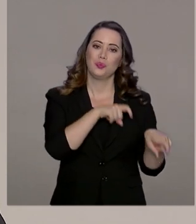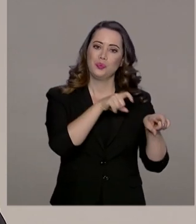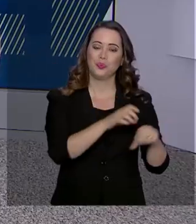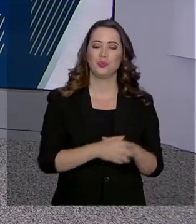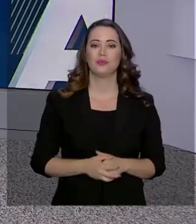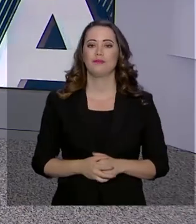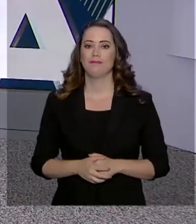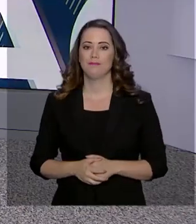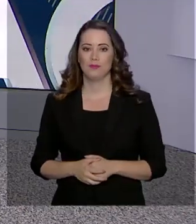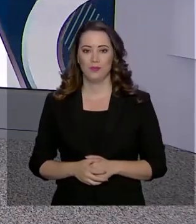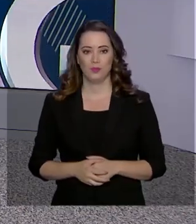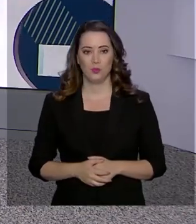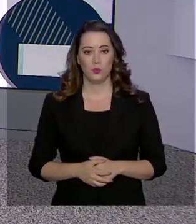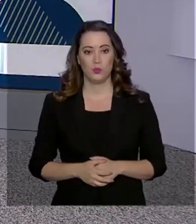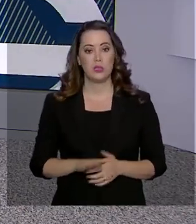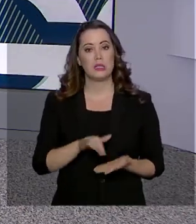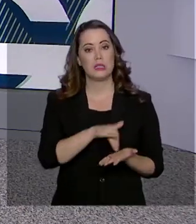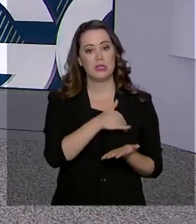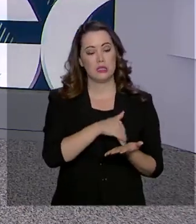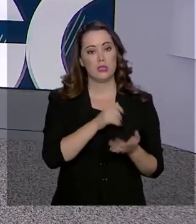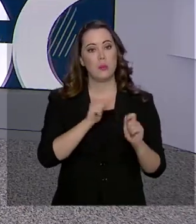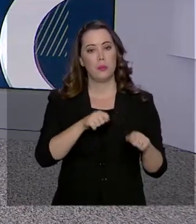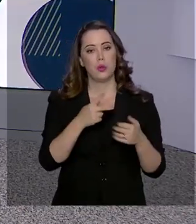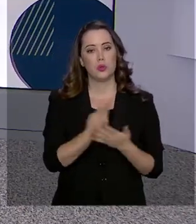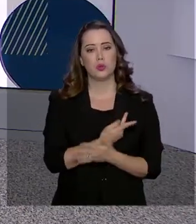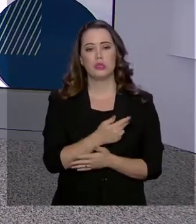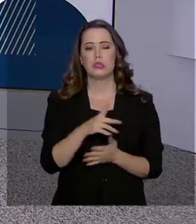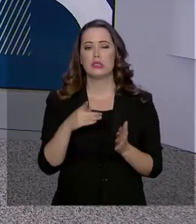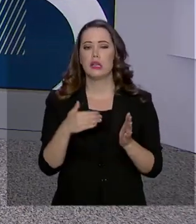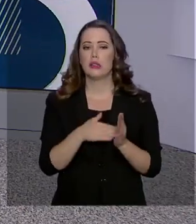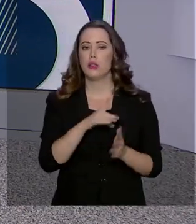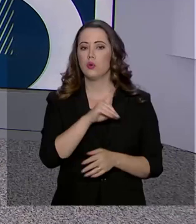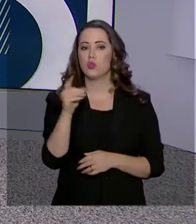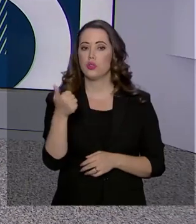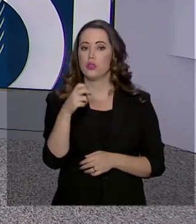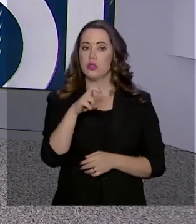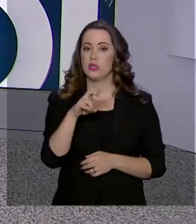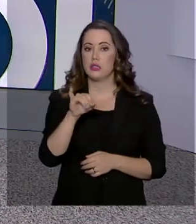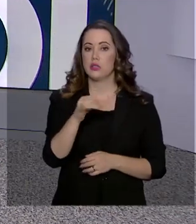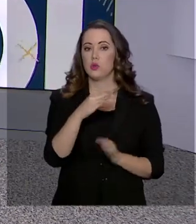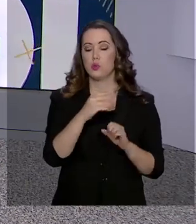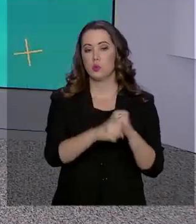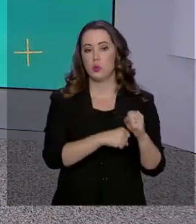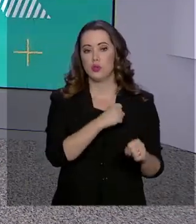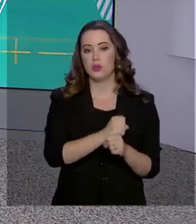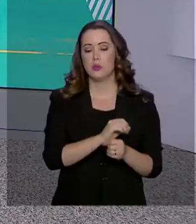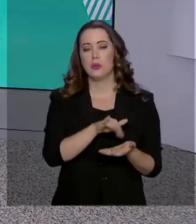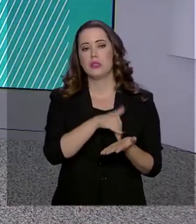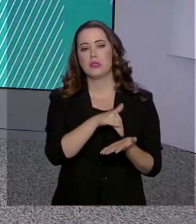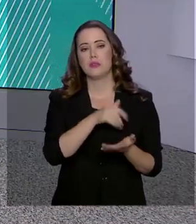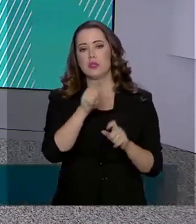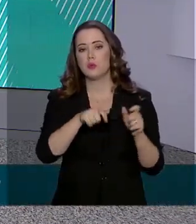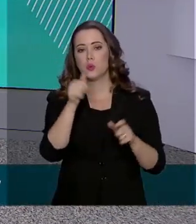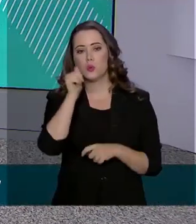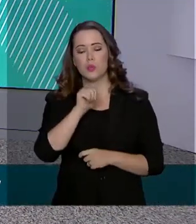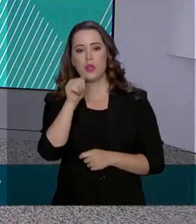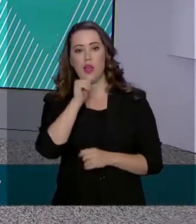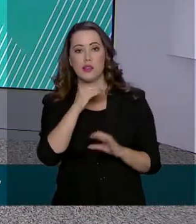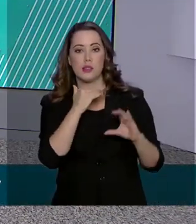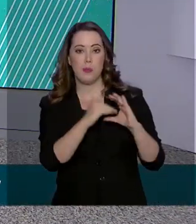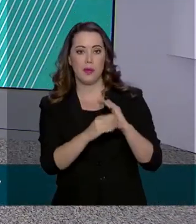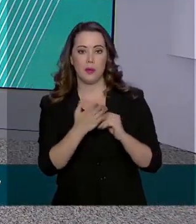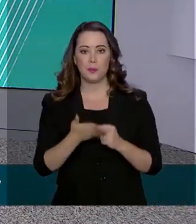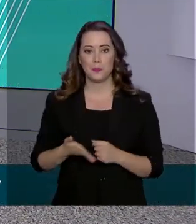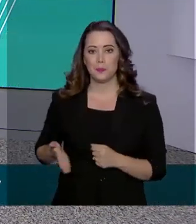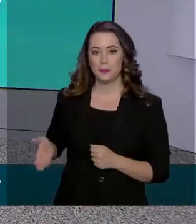do Brasil. E as inscrições podem ser feitas até 15 de janeiro do ano que vem. Para se inscrever, as candidatas devem enviar um e-mail